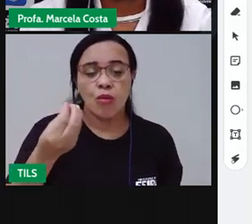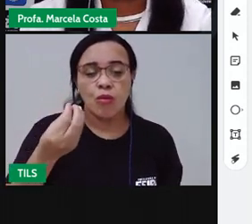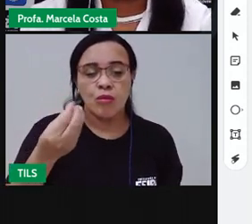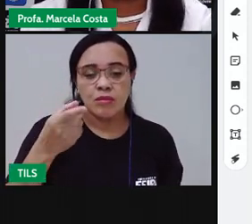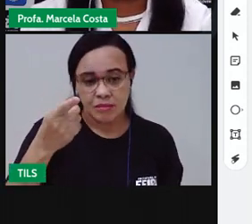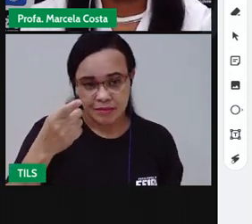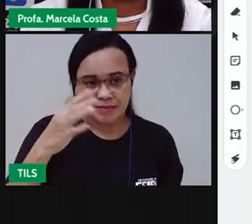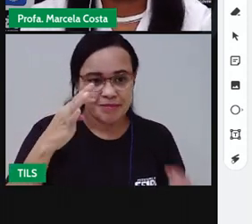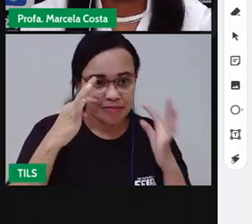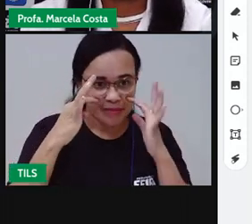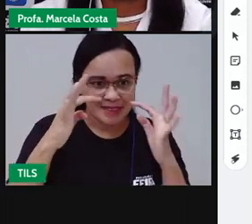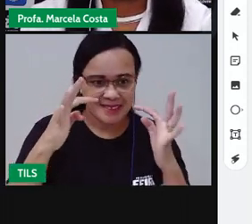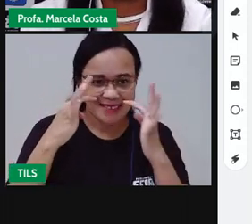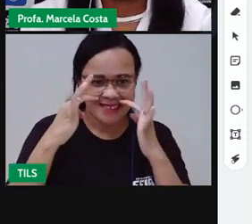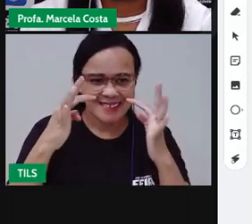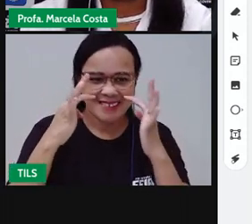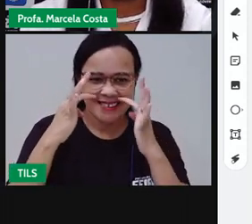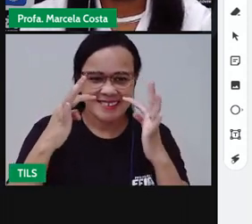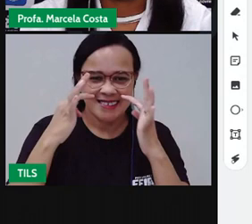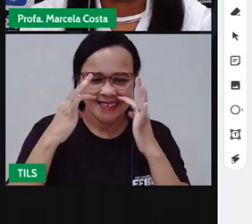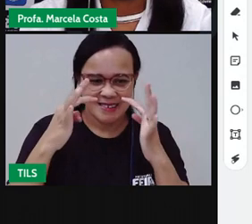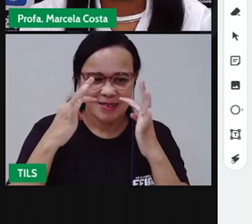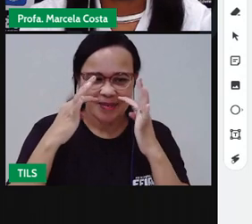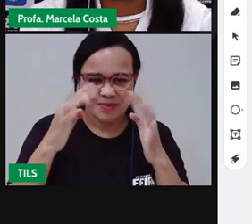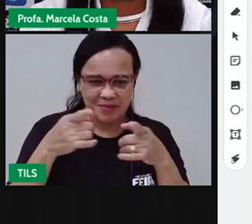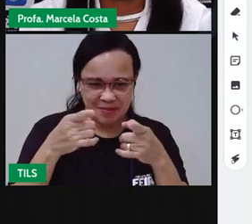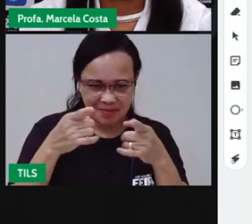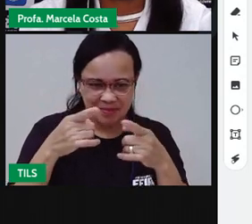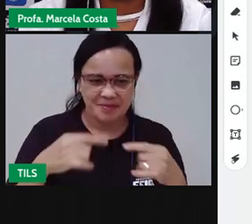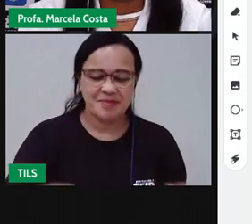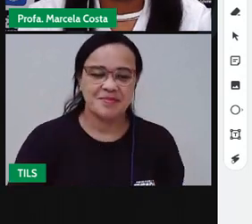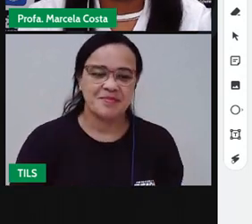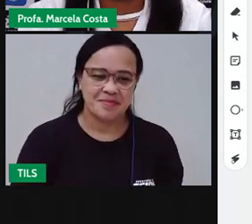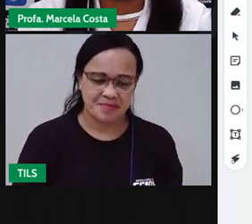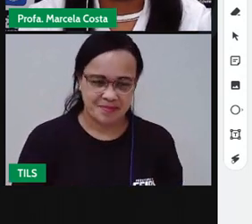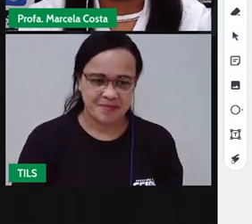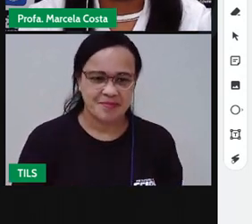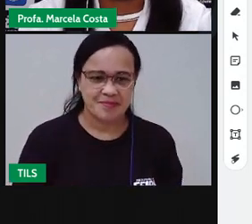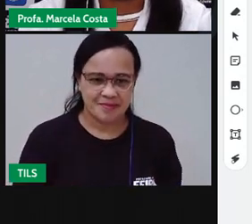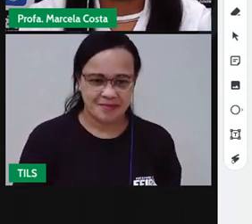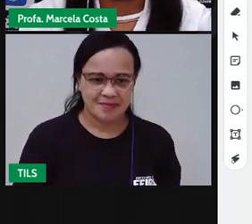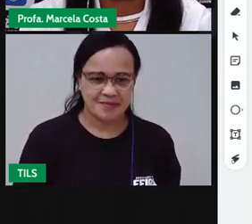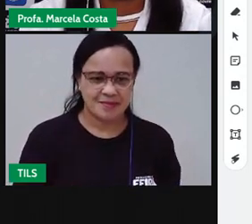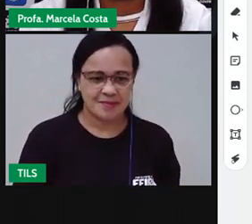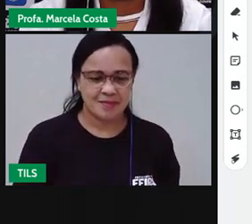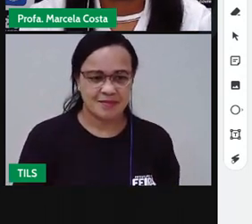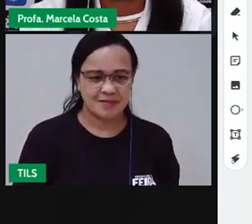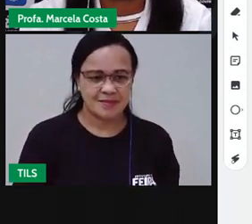Vamos aqui fazer um círculo. Um traçado para baixo.